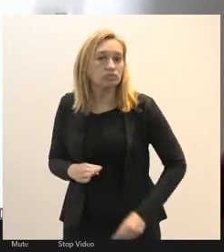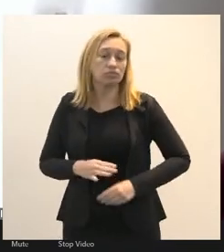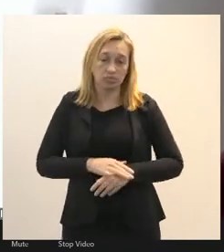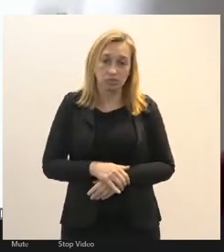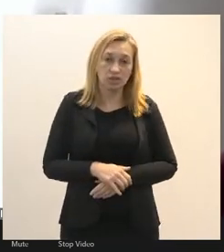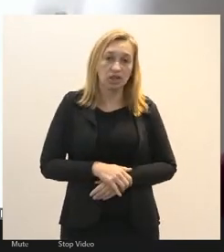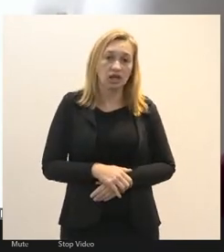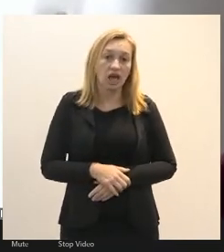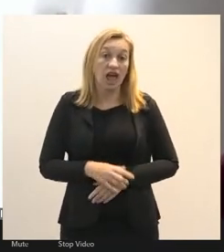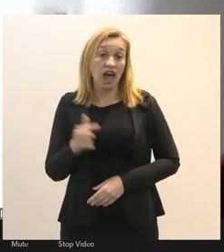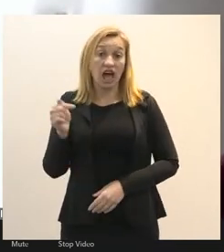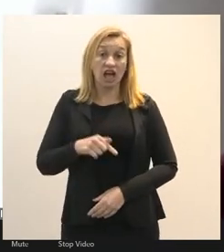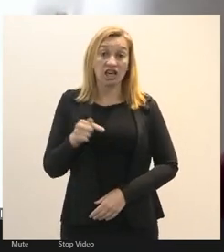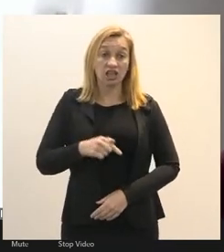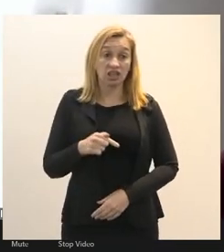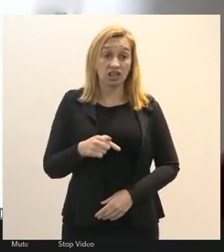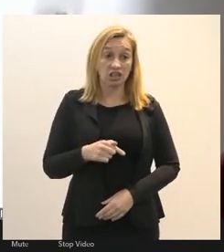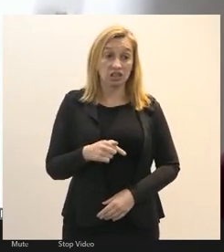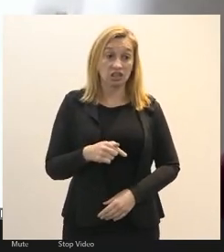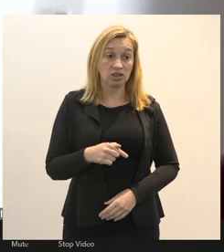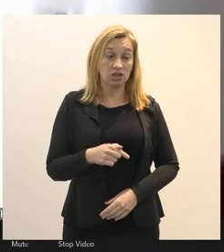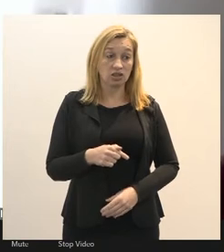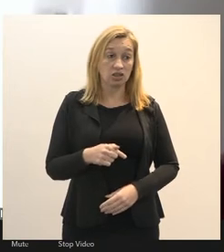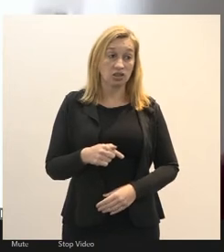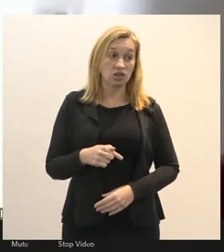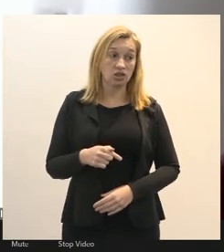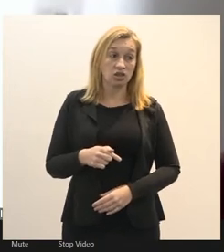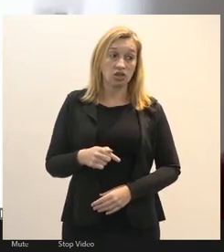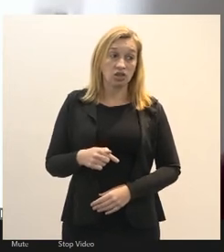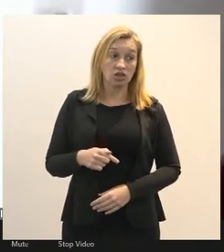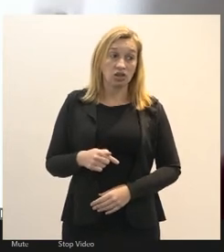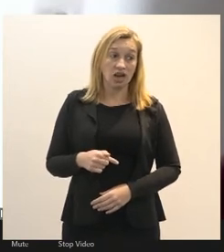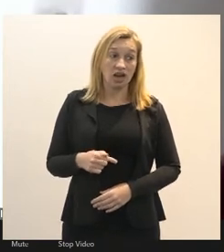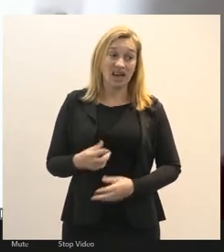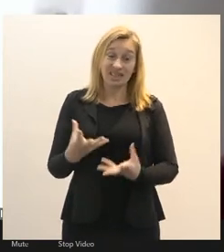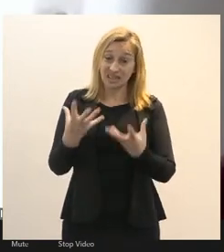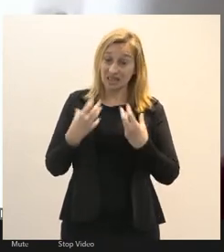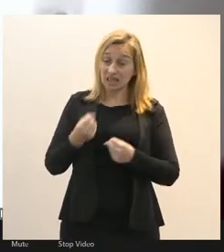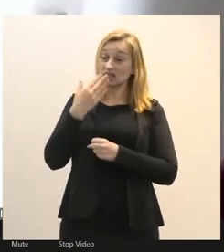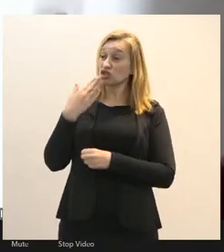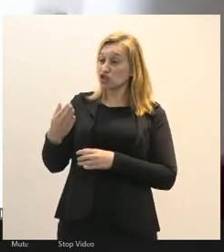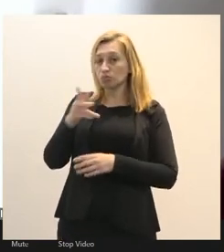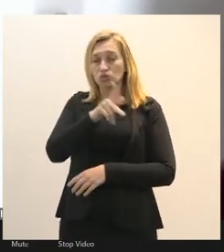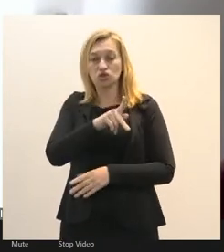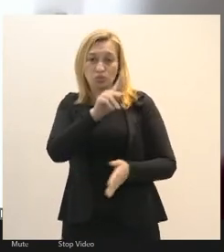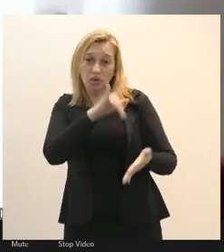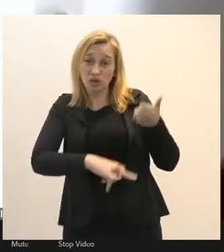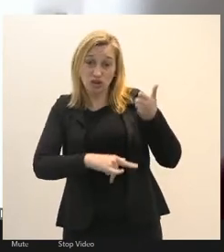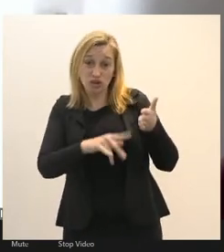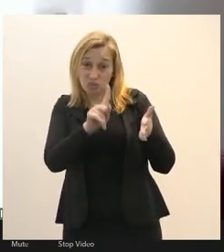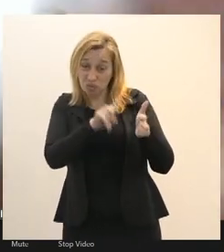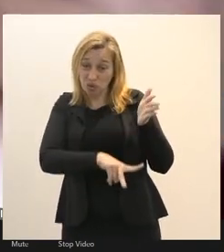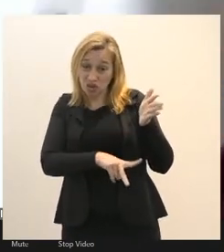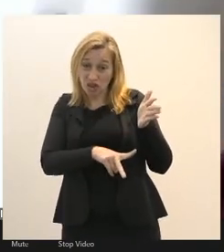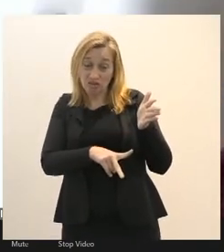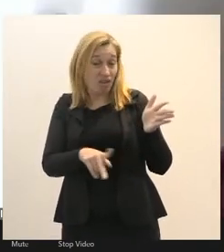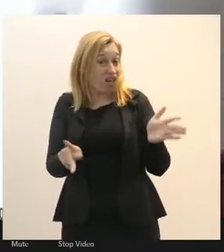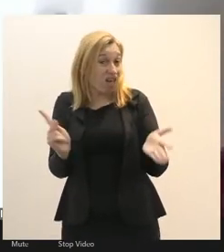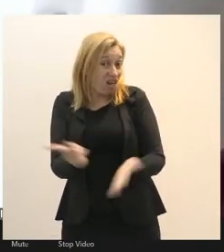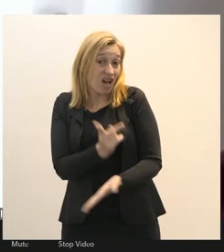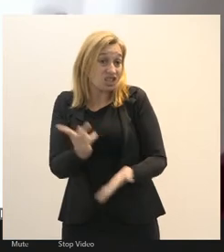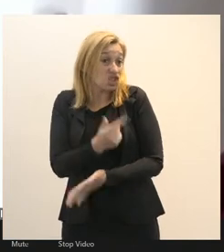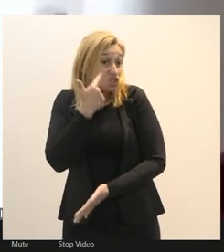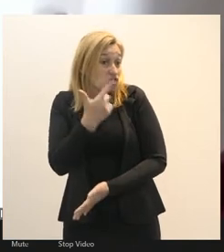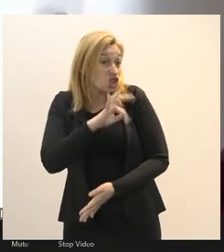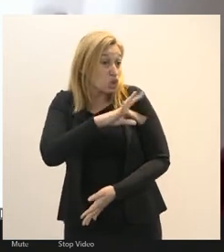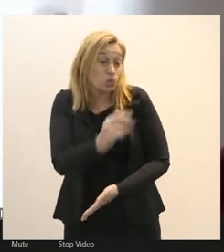ficar aqui submetido a esse tipo de projeto é um absurdo completo e a gente percebe claramente que tudo está